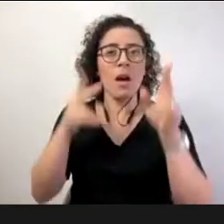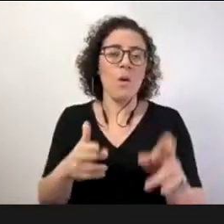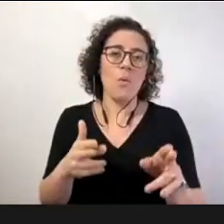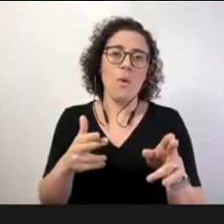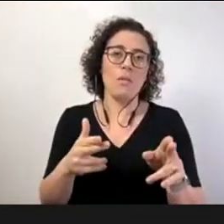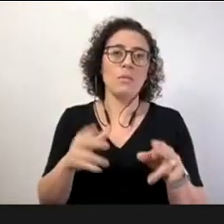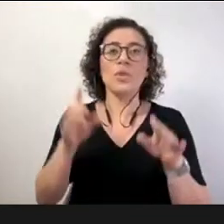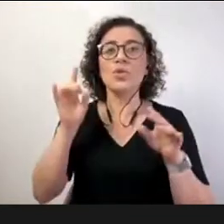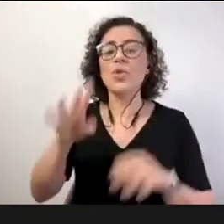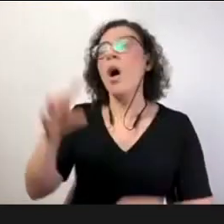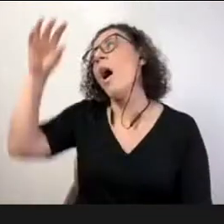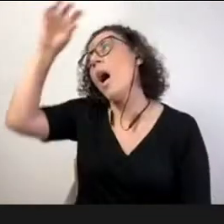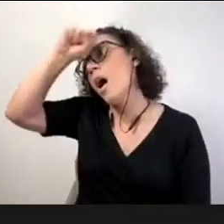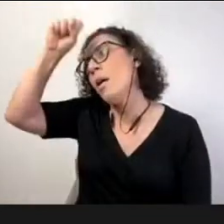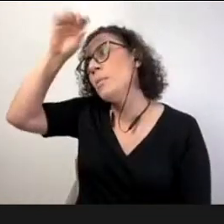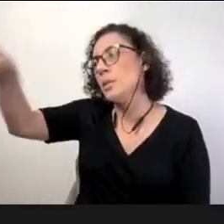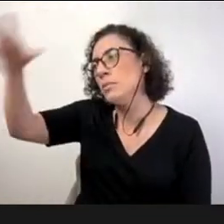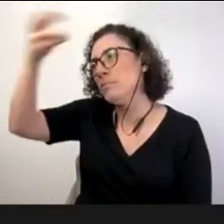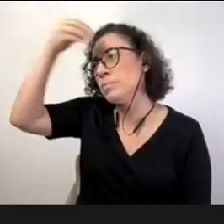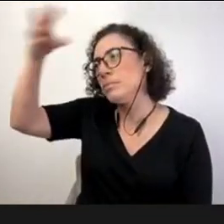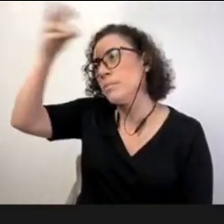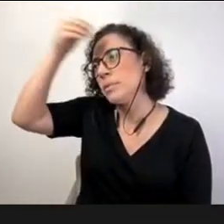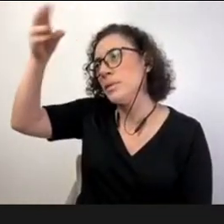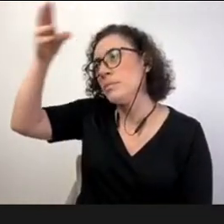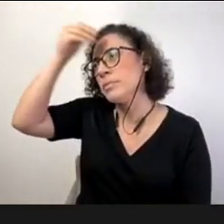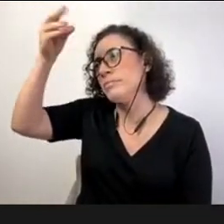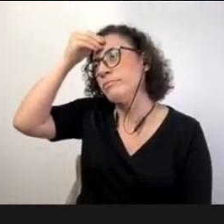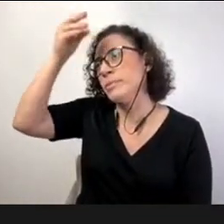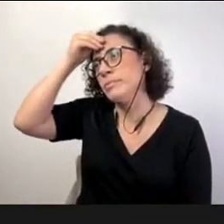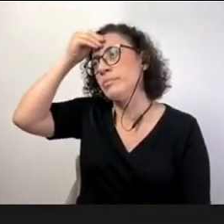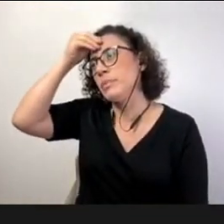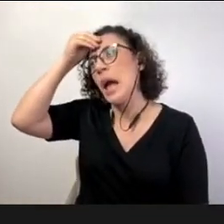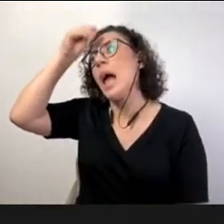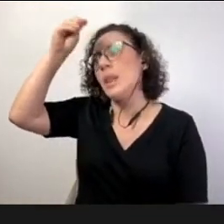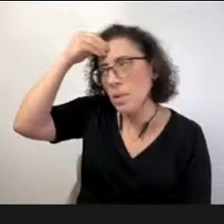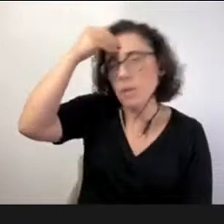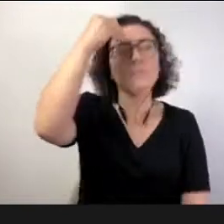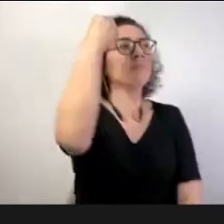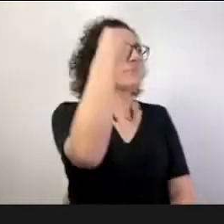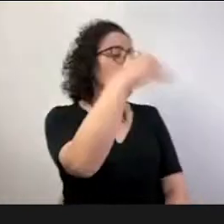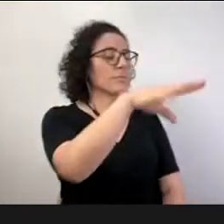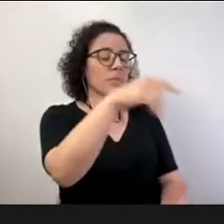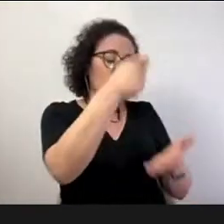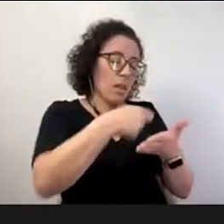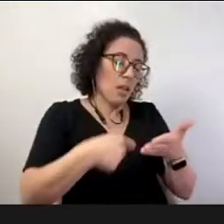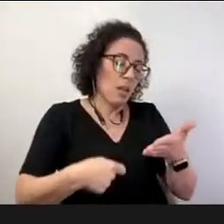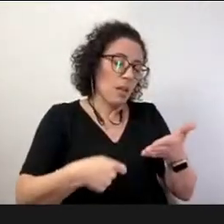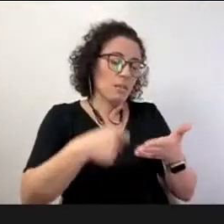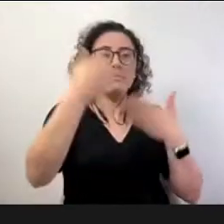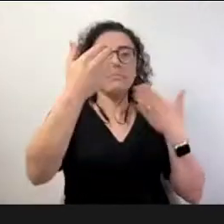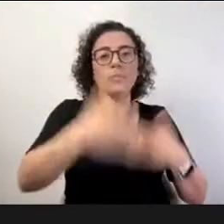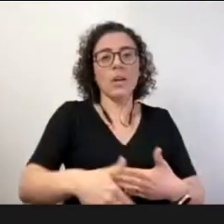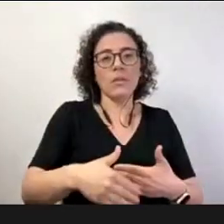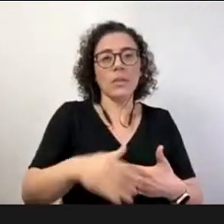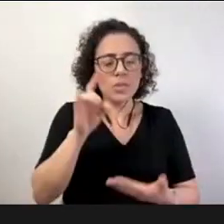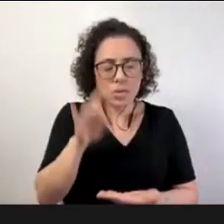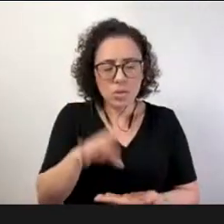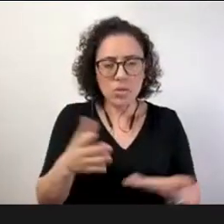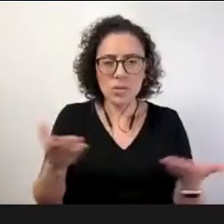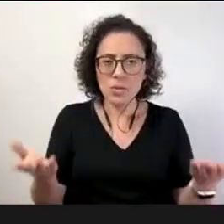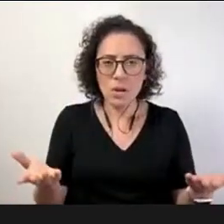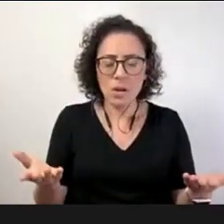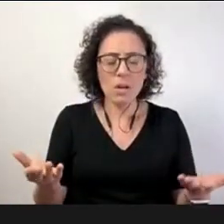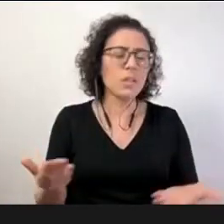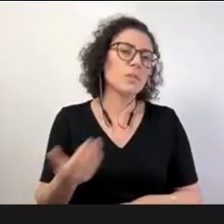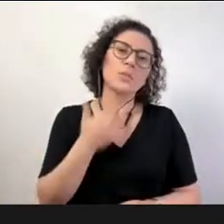o que nos foi transmitido e depois devolver direitinho no exame nós aprendemos e depois procuramos devolver